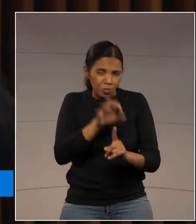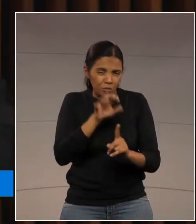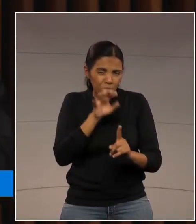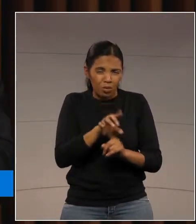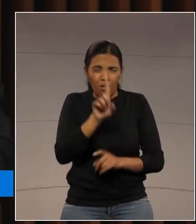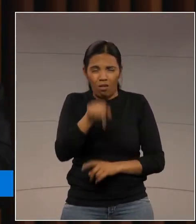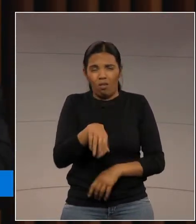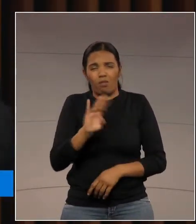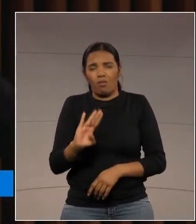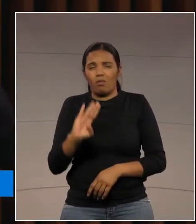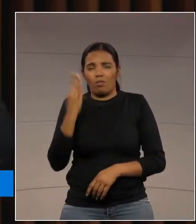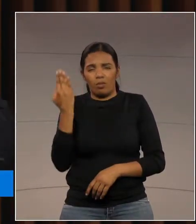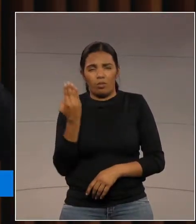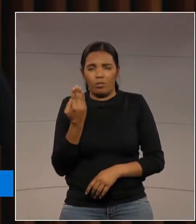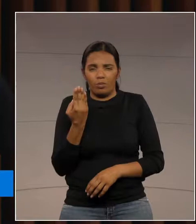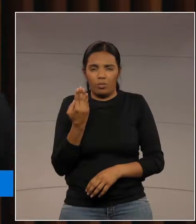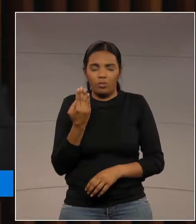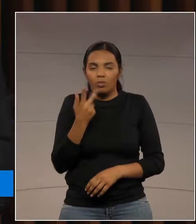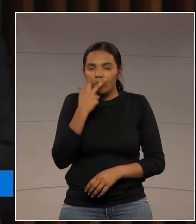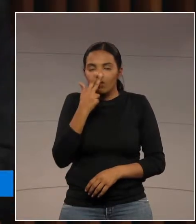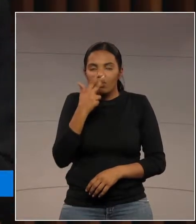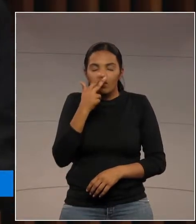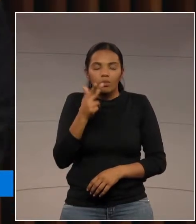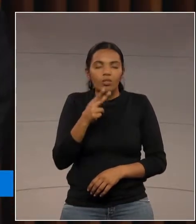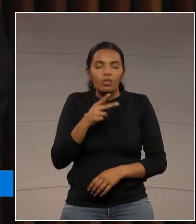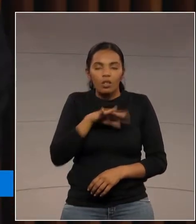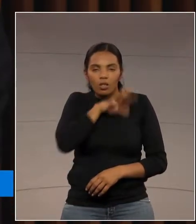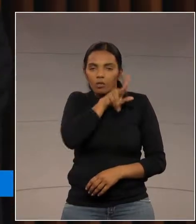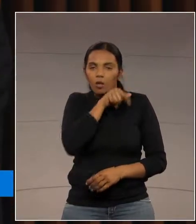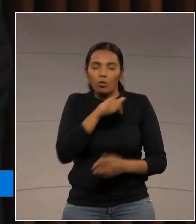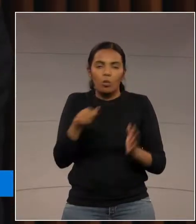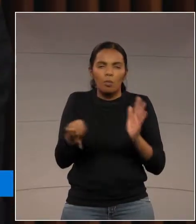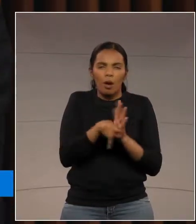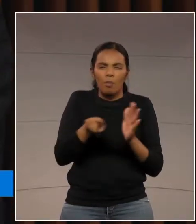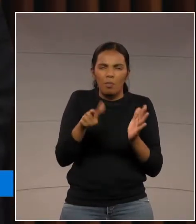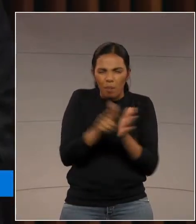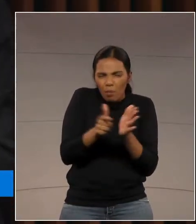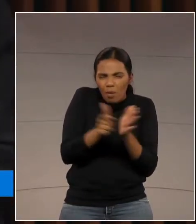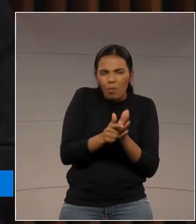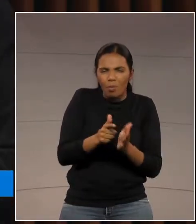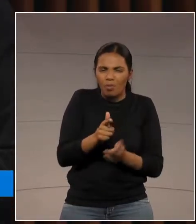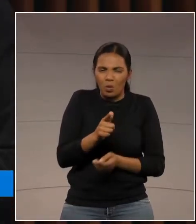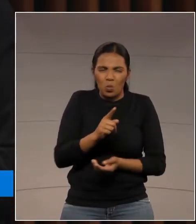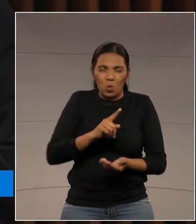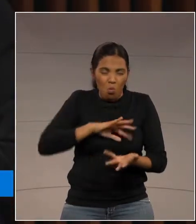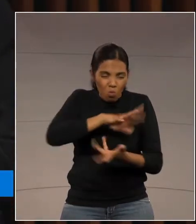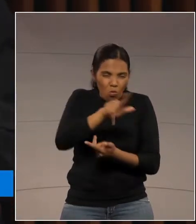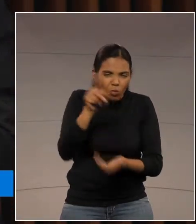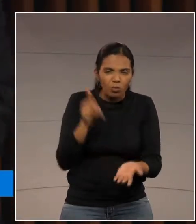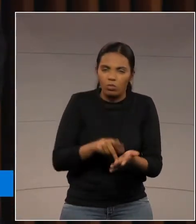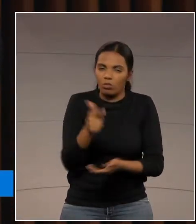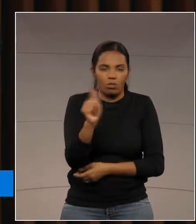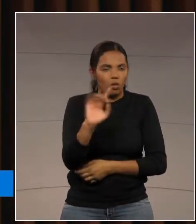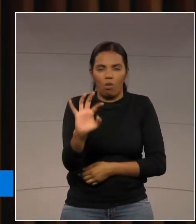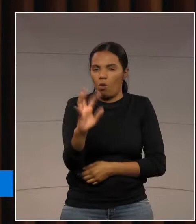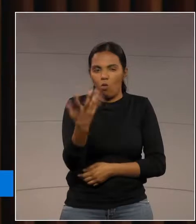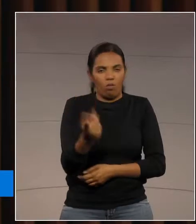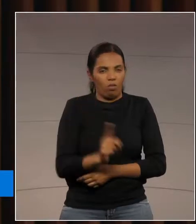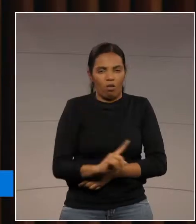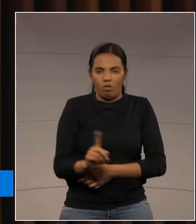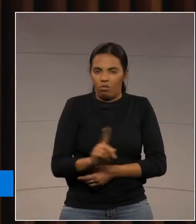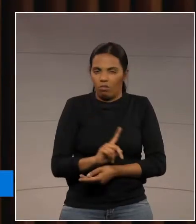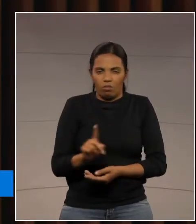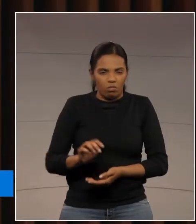um tigre de papel, no mundo real, ele não acontece. e eu quero aqui dizer às senhoras e senhores